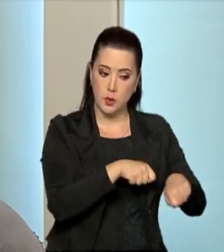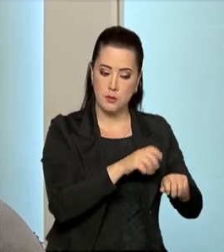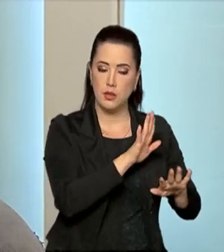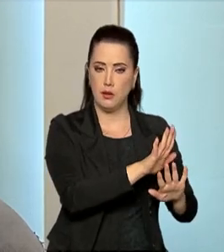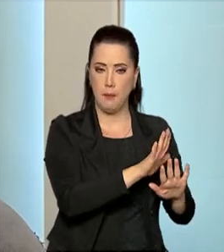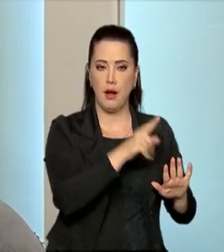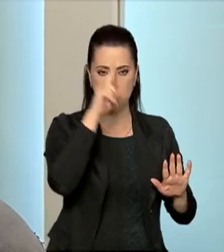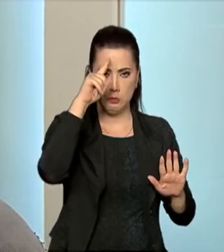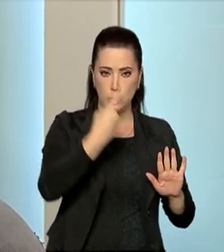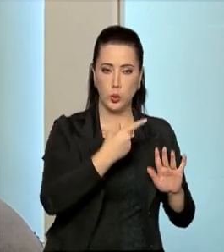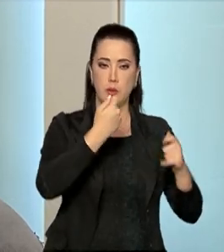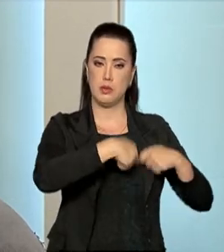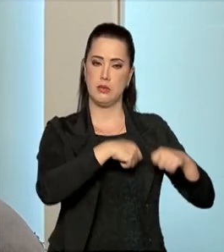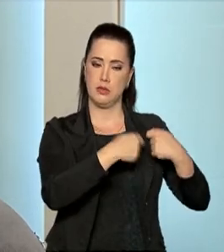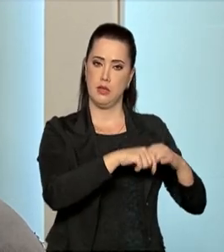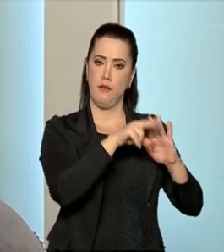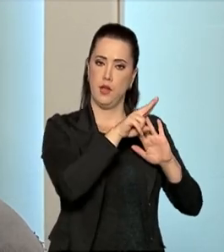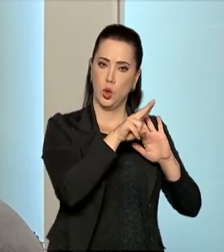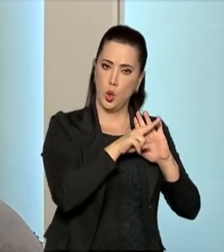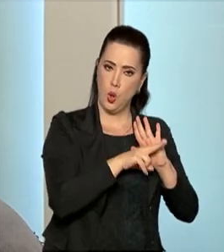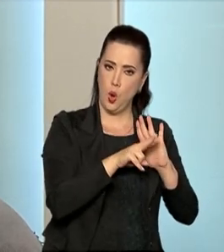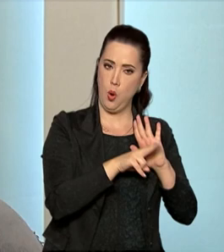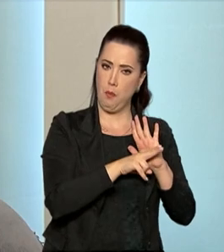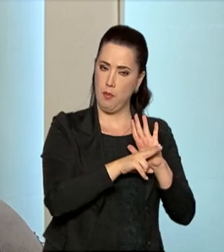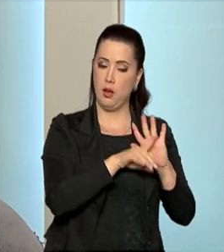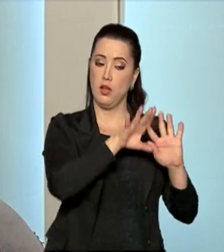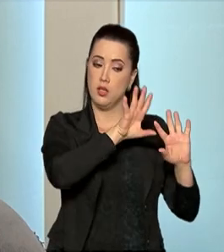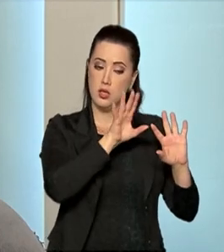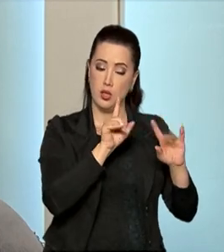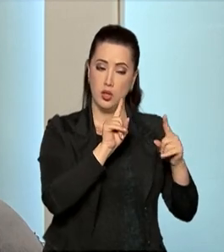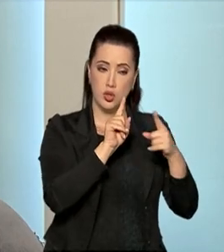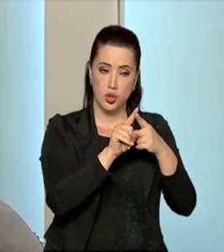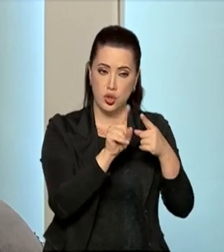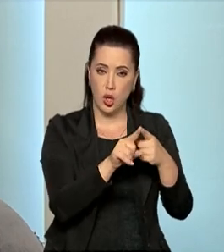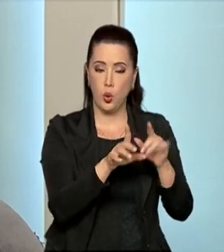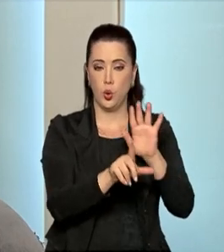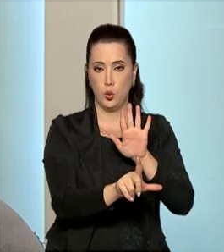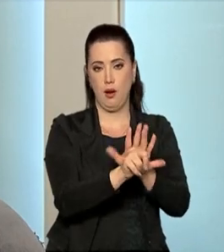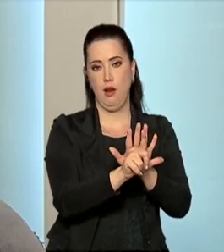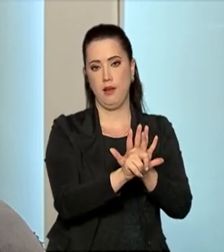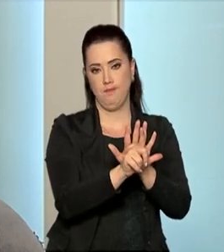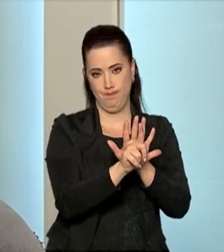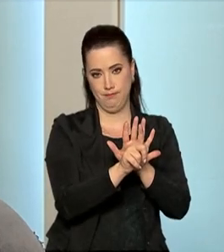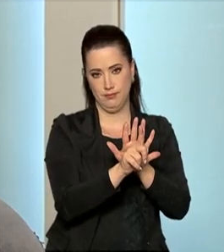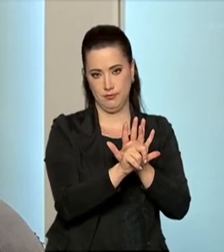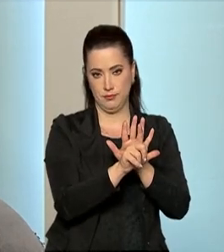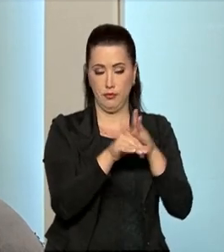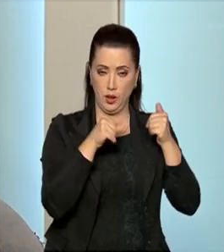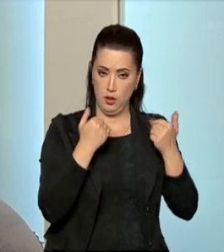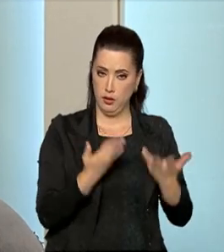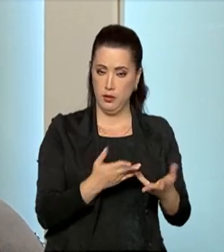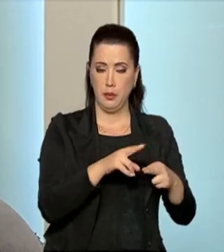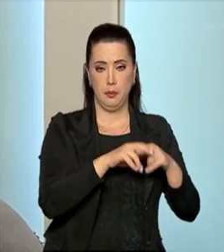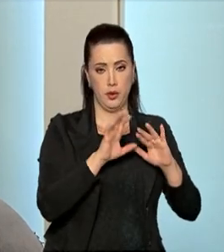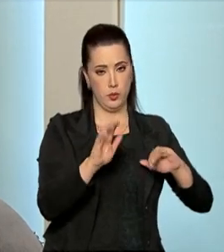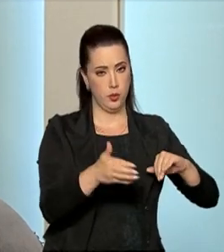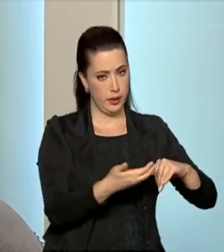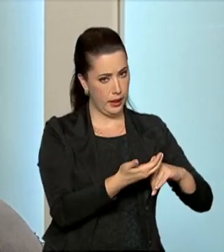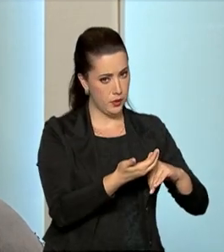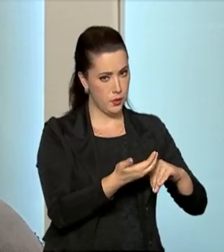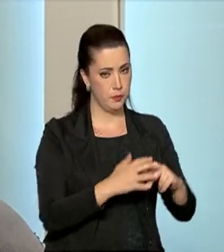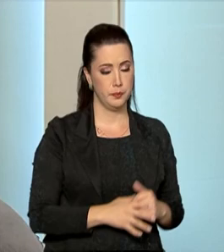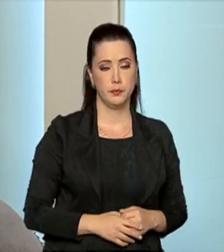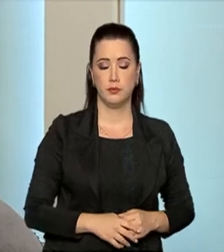determinou que fosse a atividade condicionada a uma lei ou a regulamentação pelo Congresso Nacional,